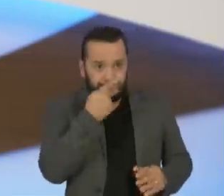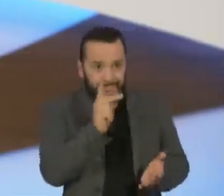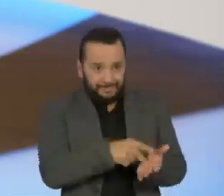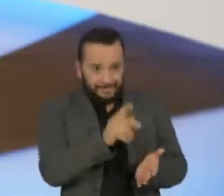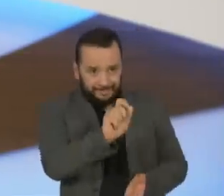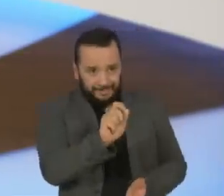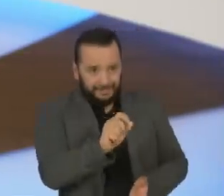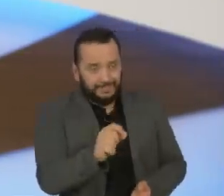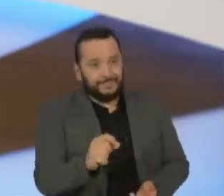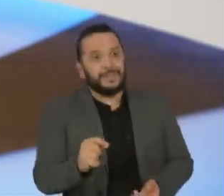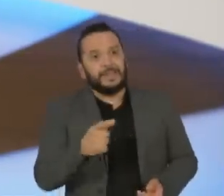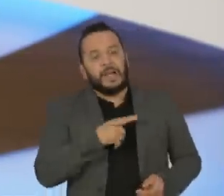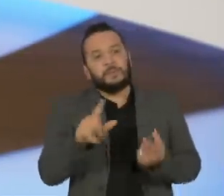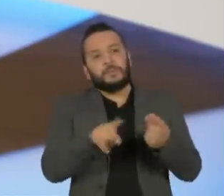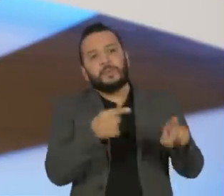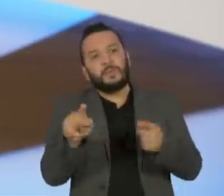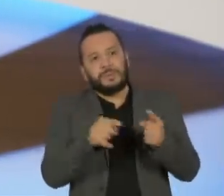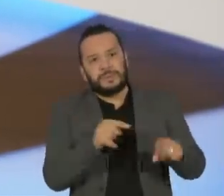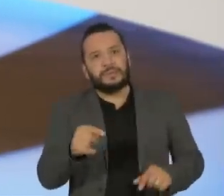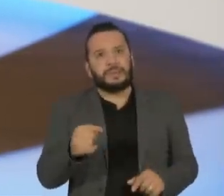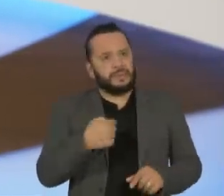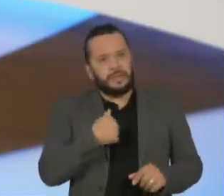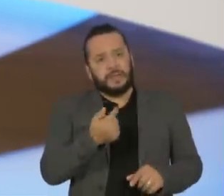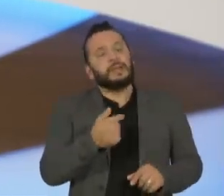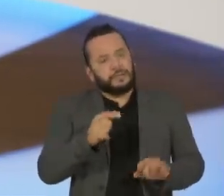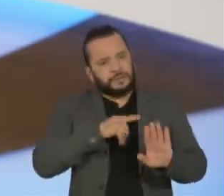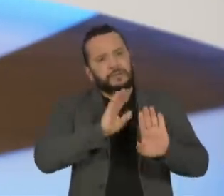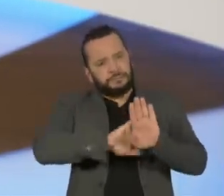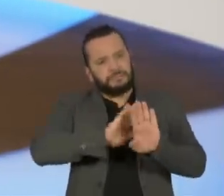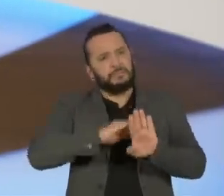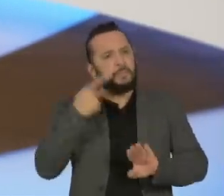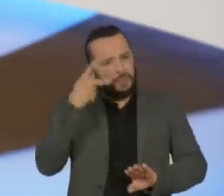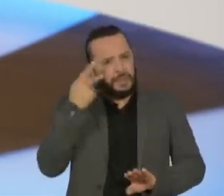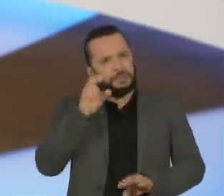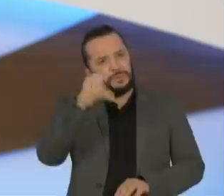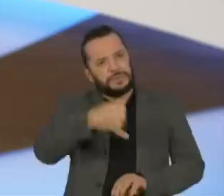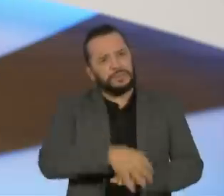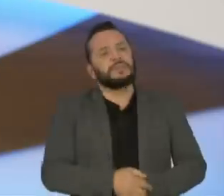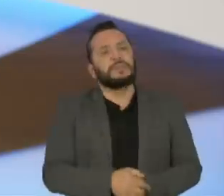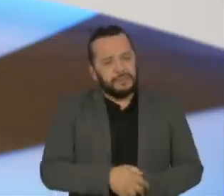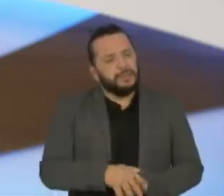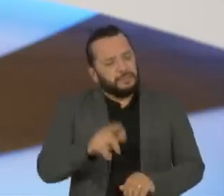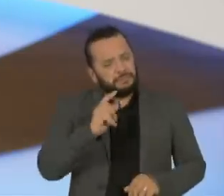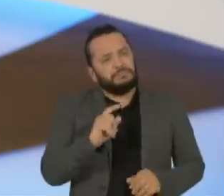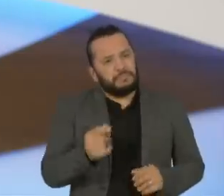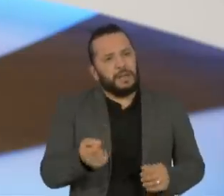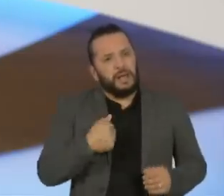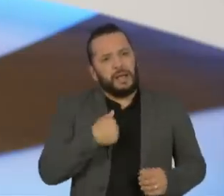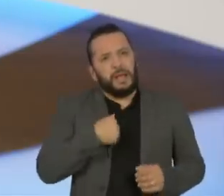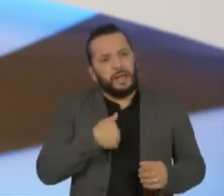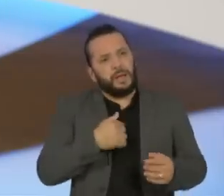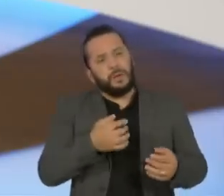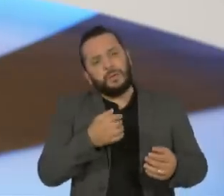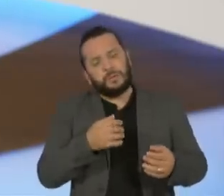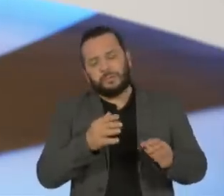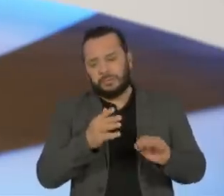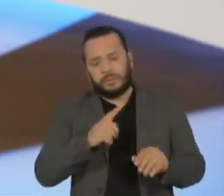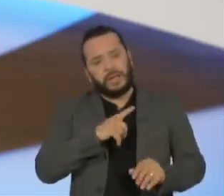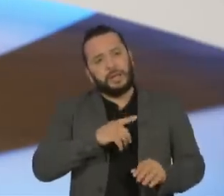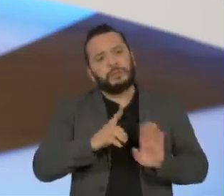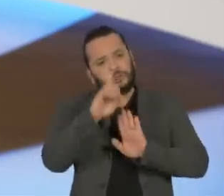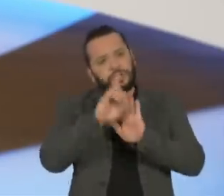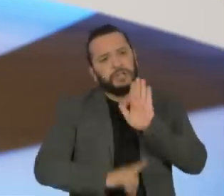as duas últimas músicas que eu fiz têm o teor político, né? É óbvio que eu tenho que me dar o direito de ter lampejos de cansaço,